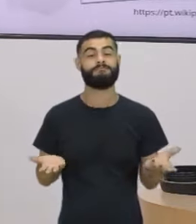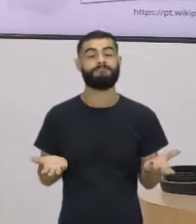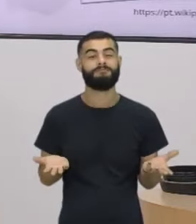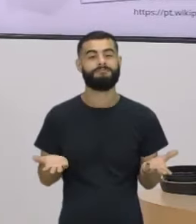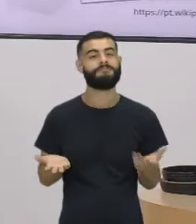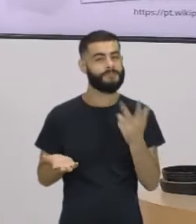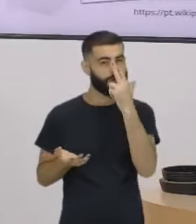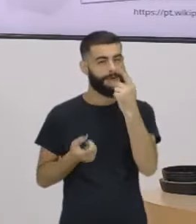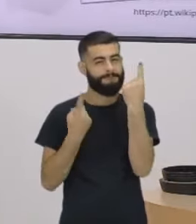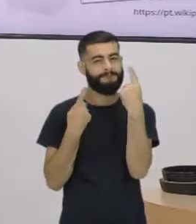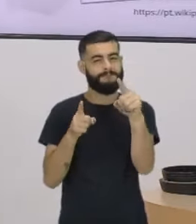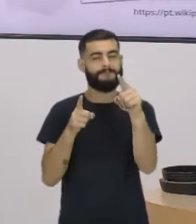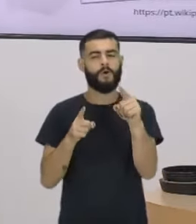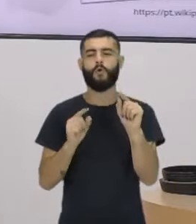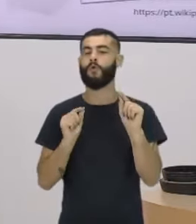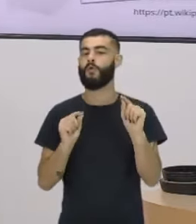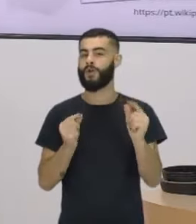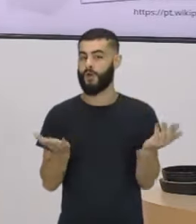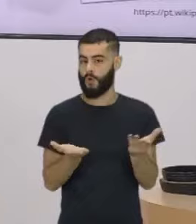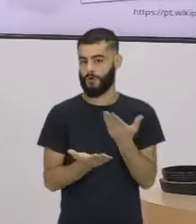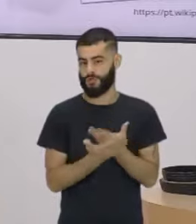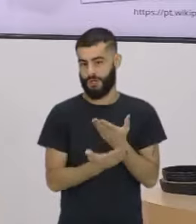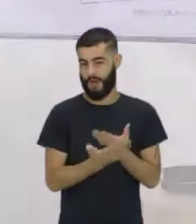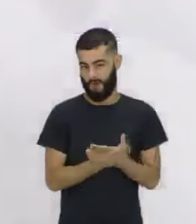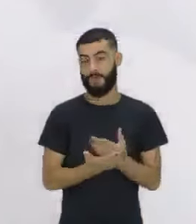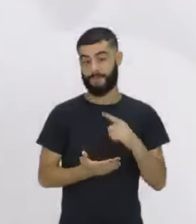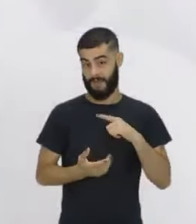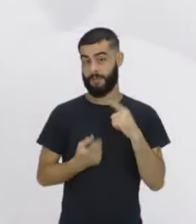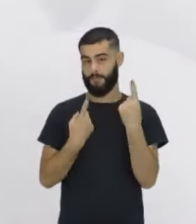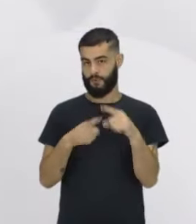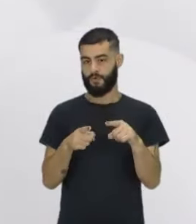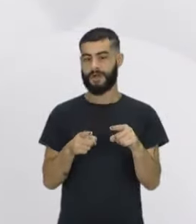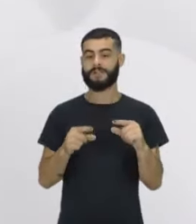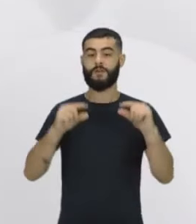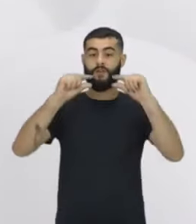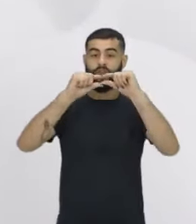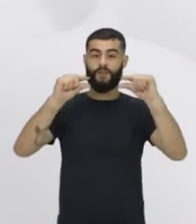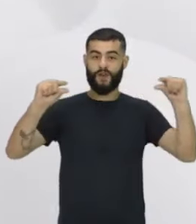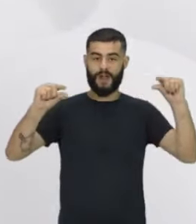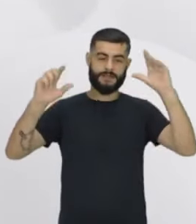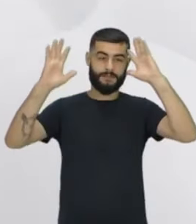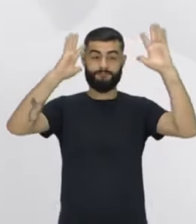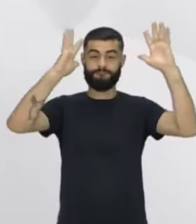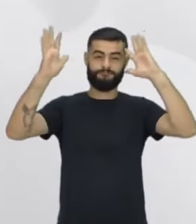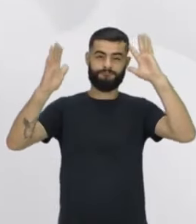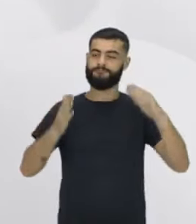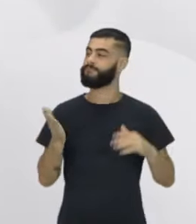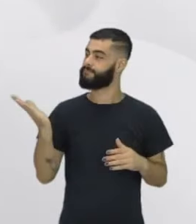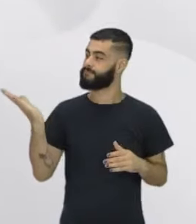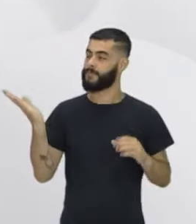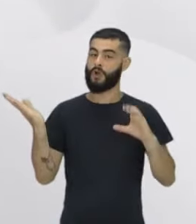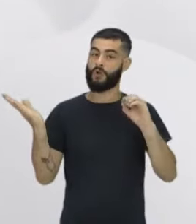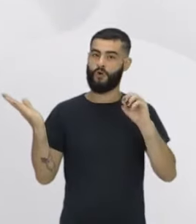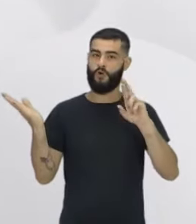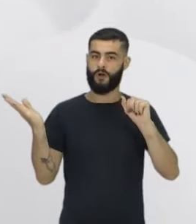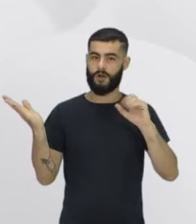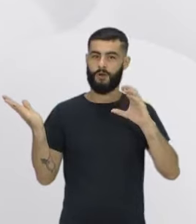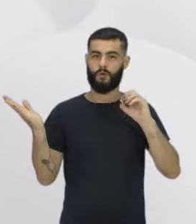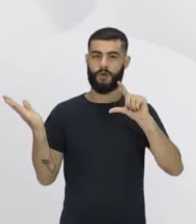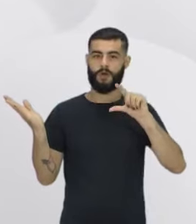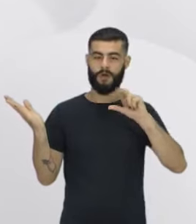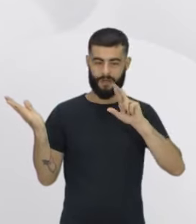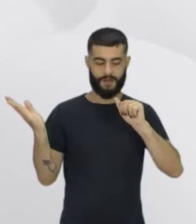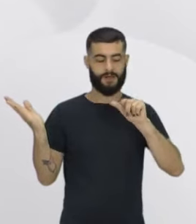Falando em provocação, temos a frase de reflexão, que vem aí da nossa Cora Coralina. Ju, por favor. Vamos lá.